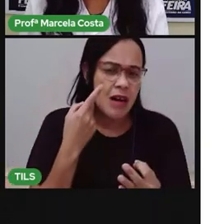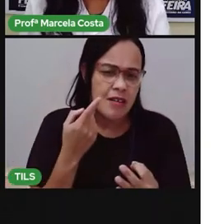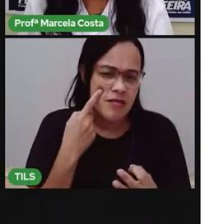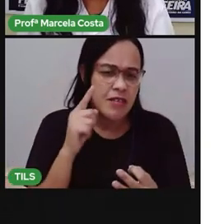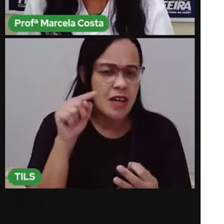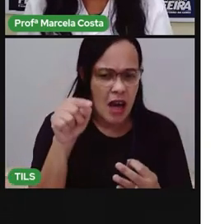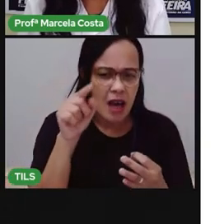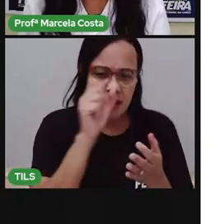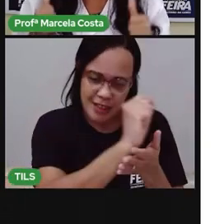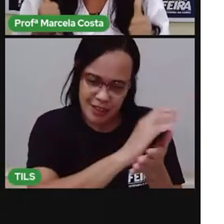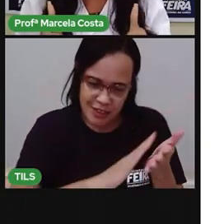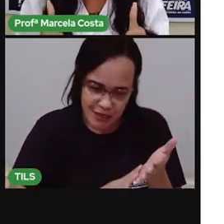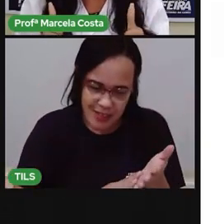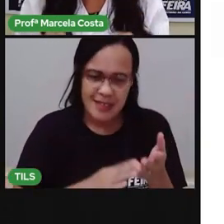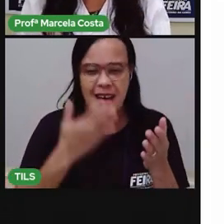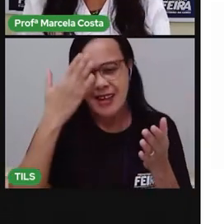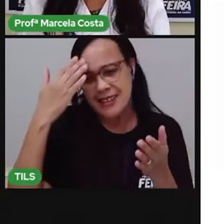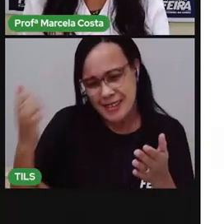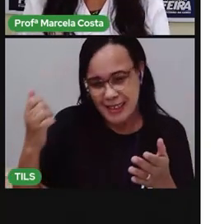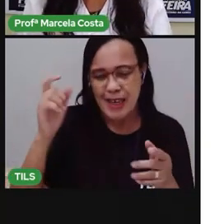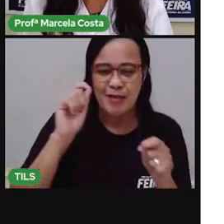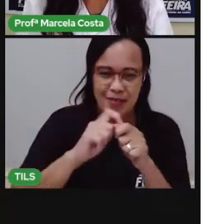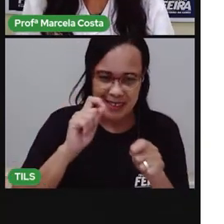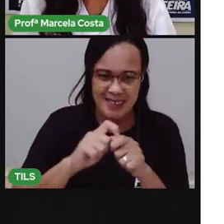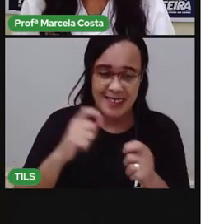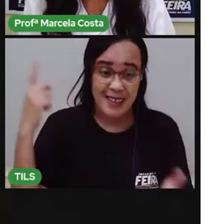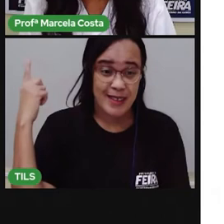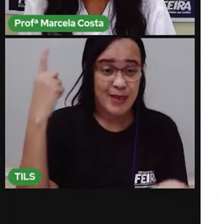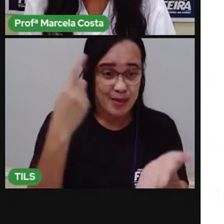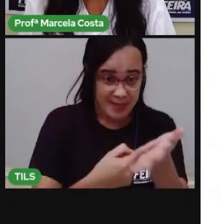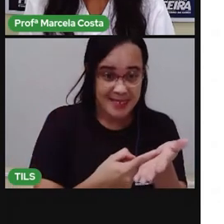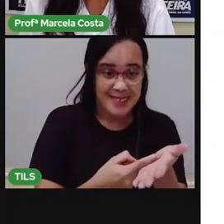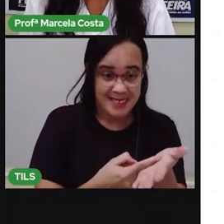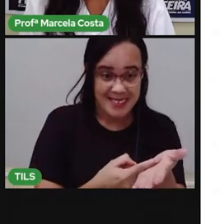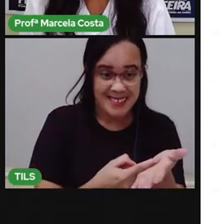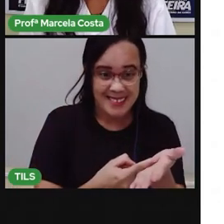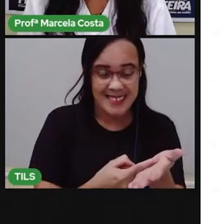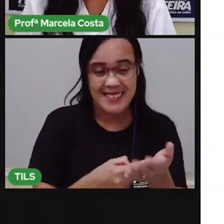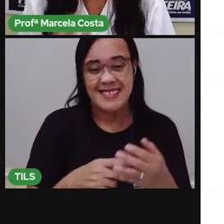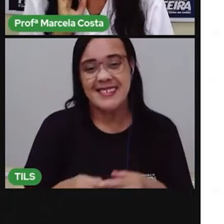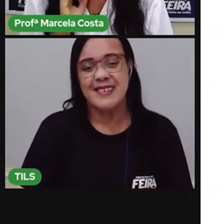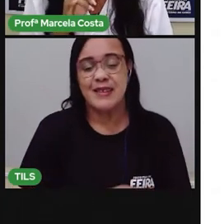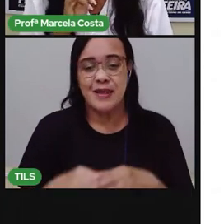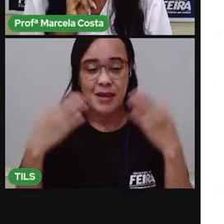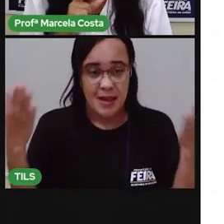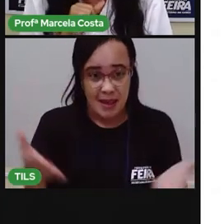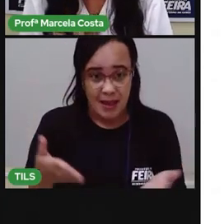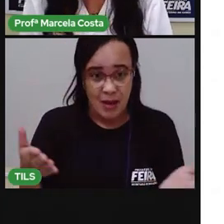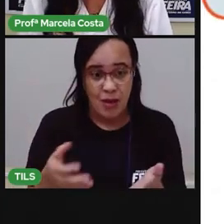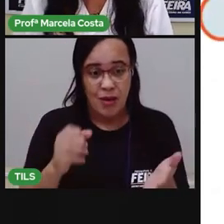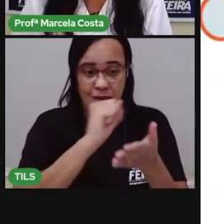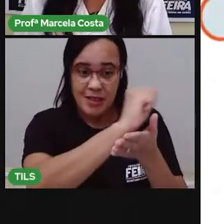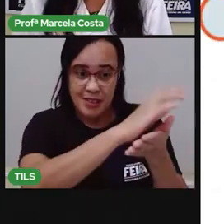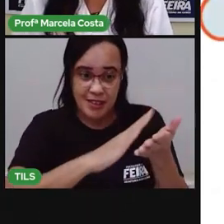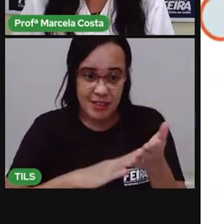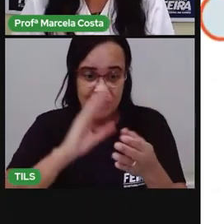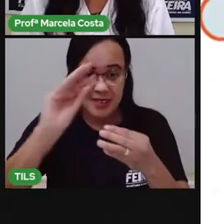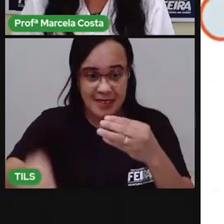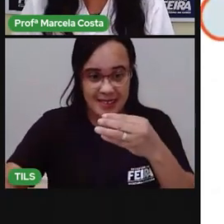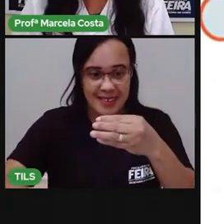conseguindo fazer. Combinado? Agora, crianças, tem uma outra atividade,